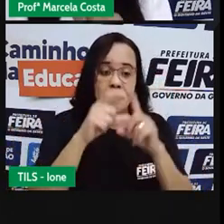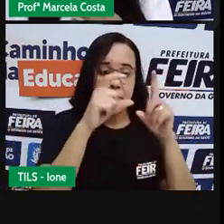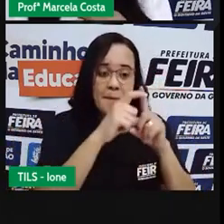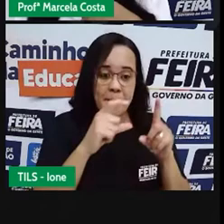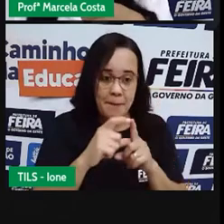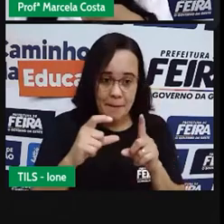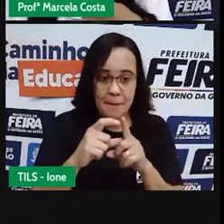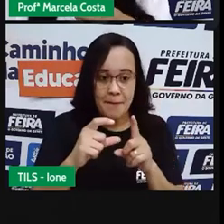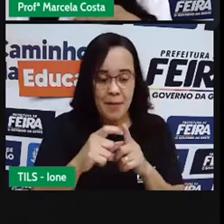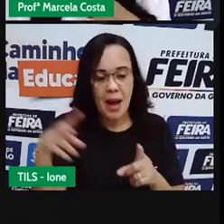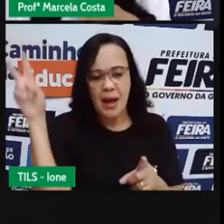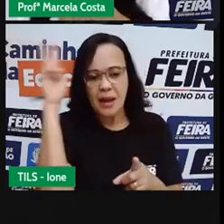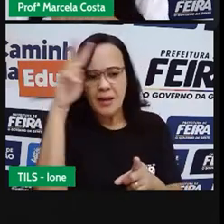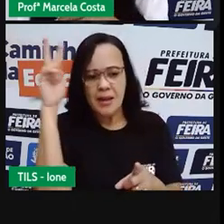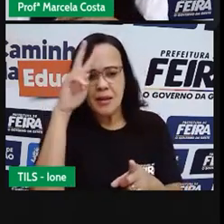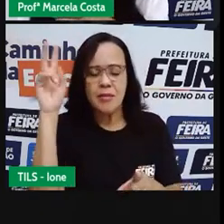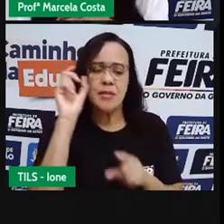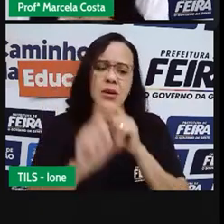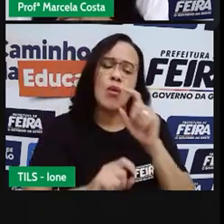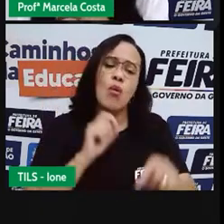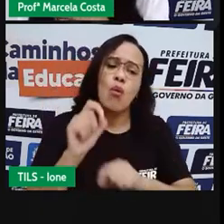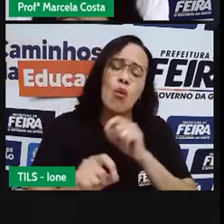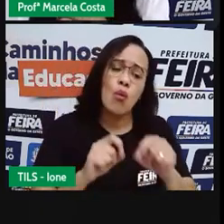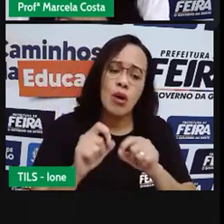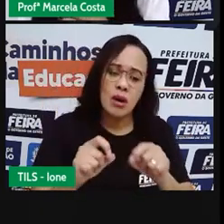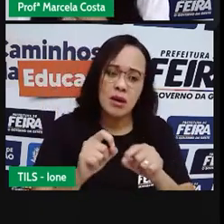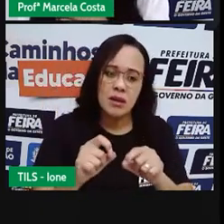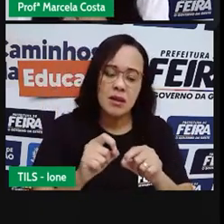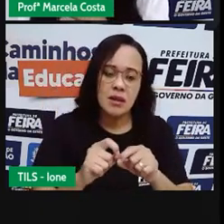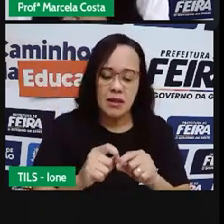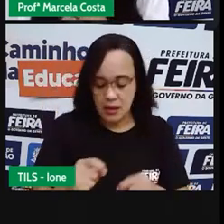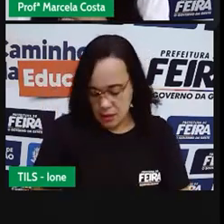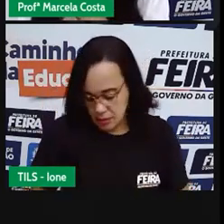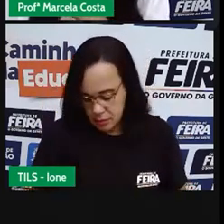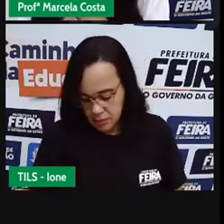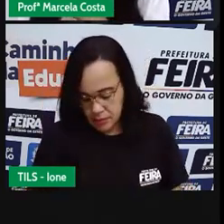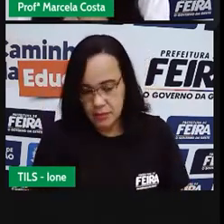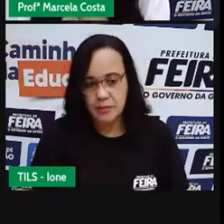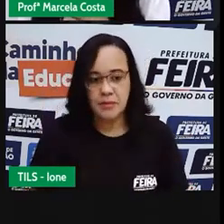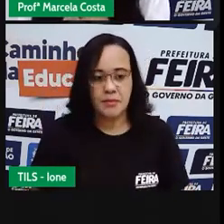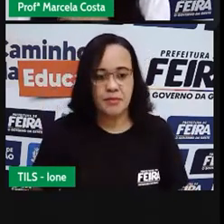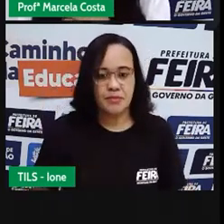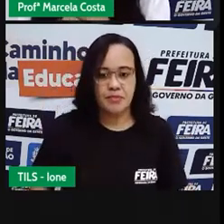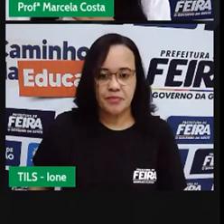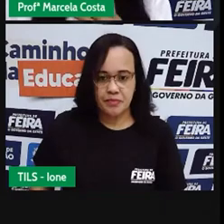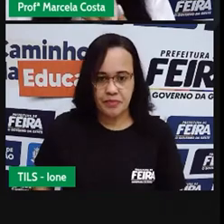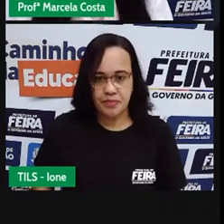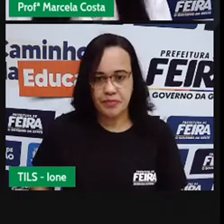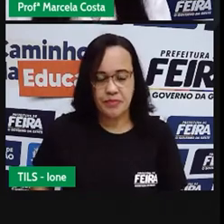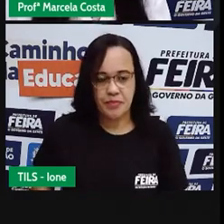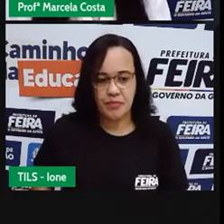Lembrando Crianças Que O adjetivo Ele vai